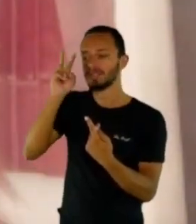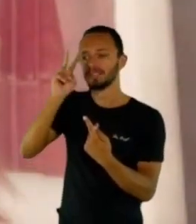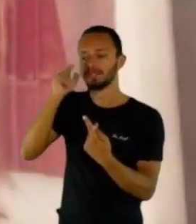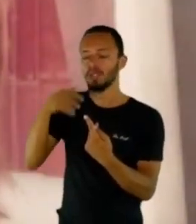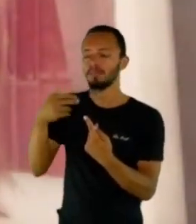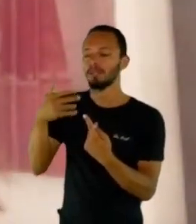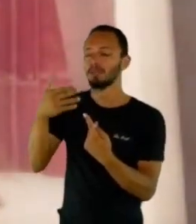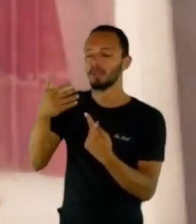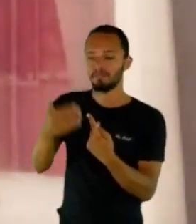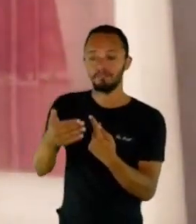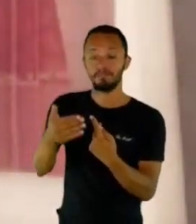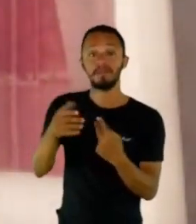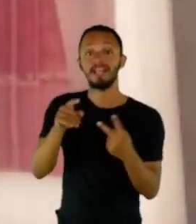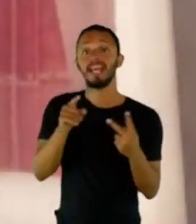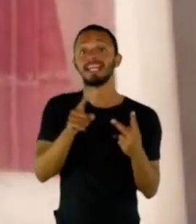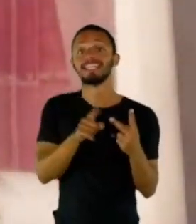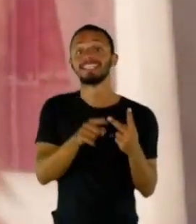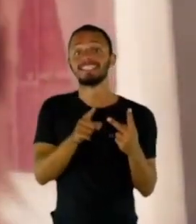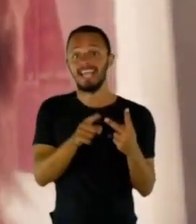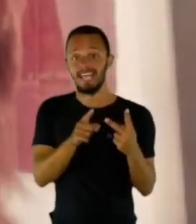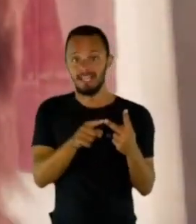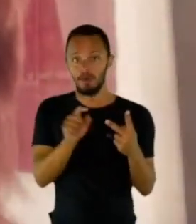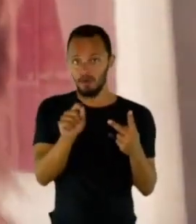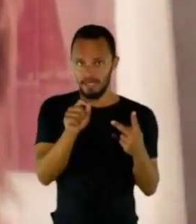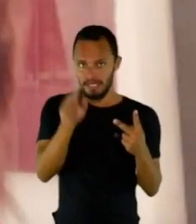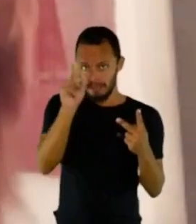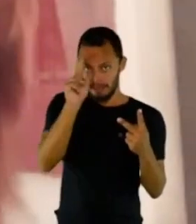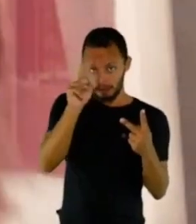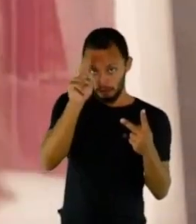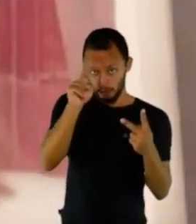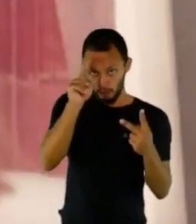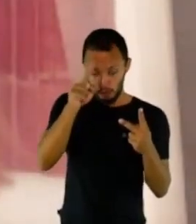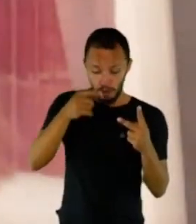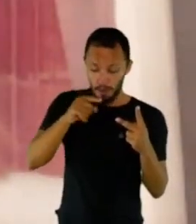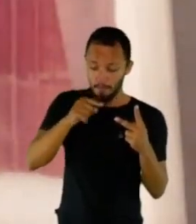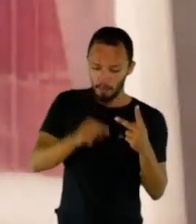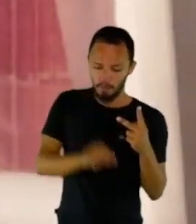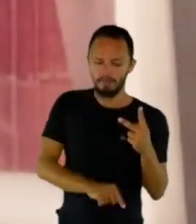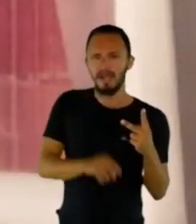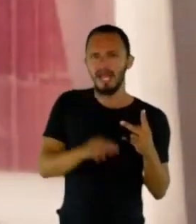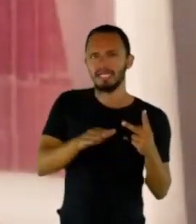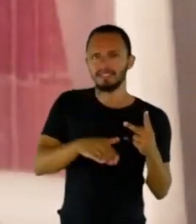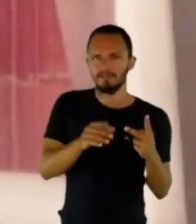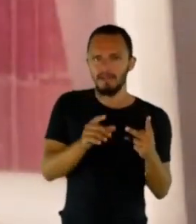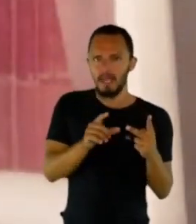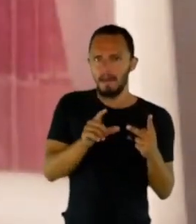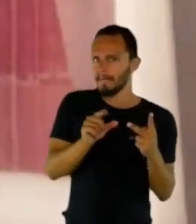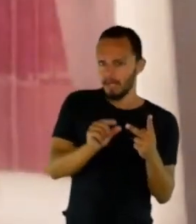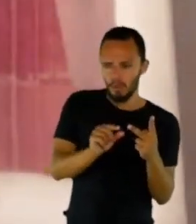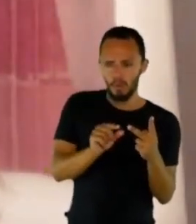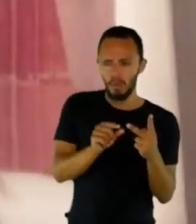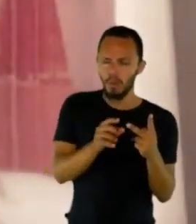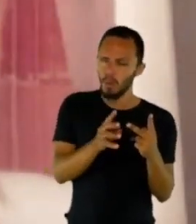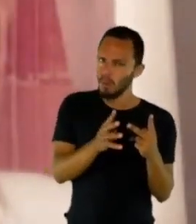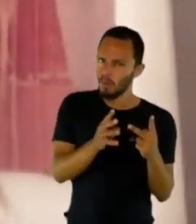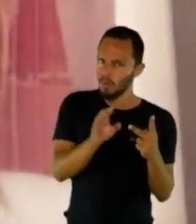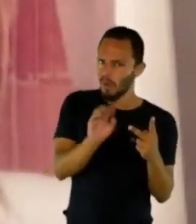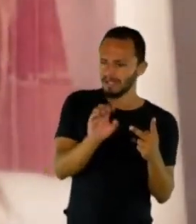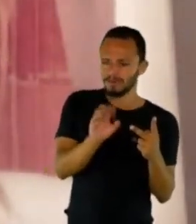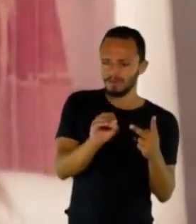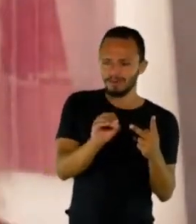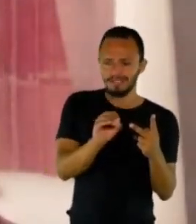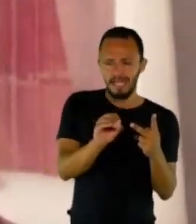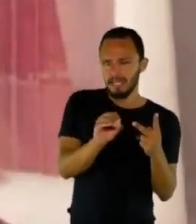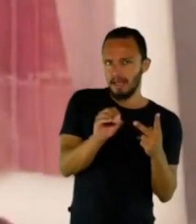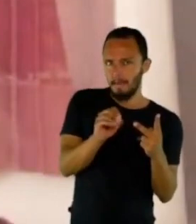história que eu pretendo aprofundar. Então, eu vou fazer um livro talvez menor, um pouquinho menor, porque tem 400 páginas, um livrinho